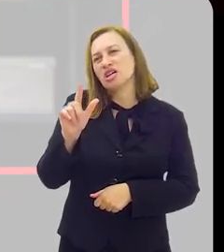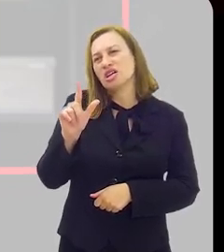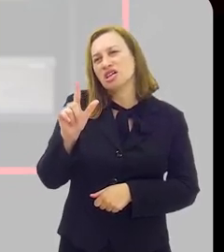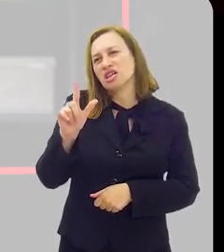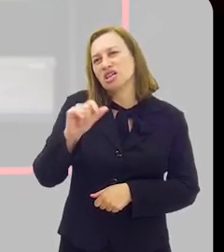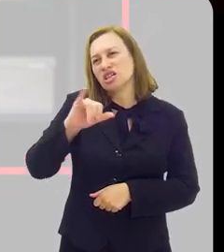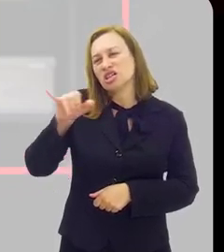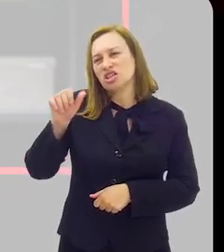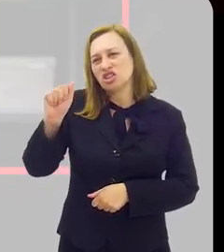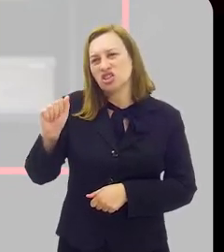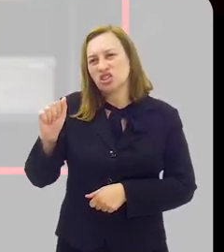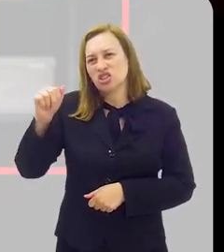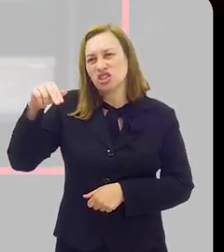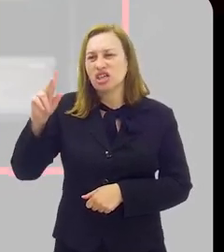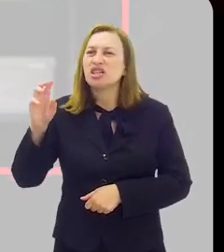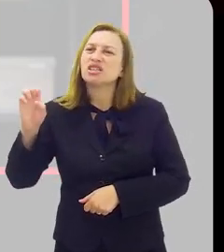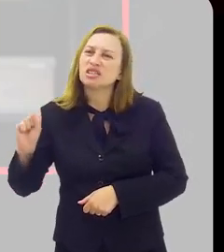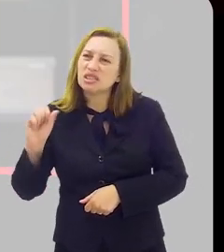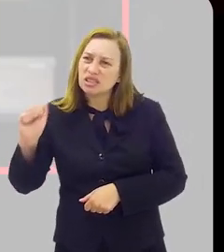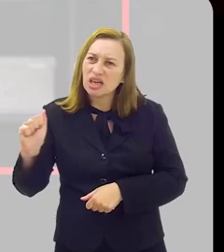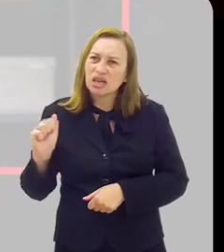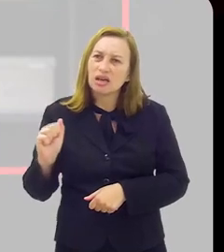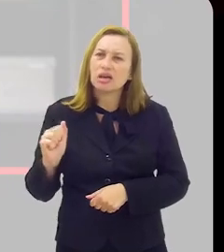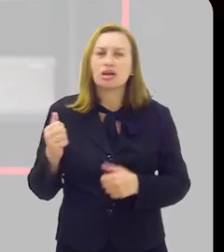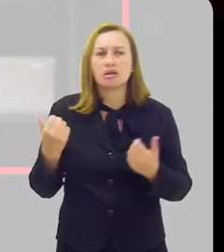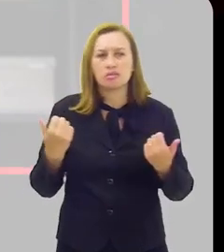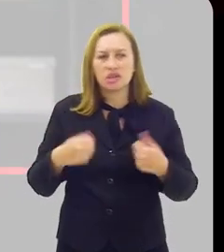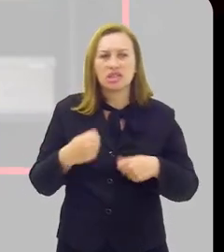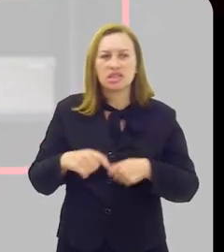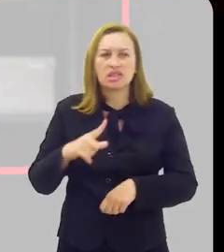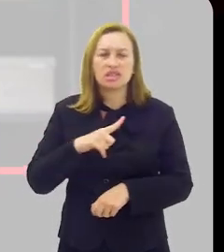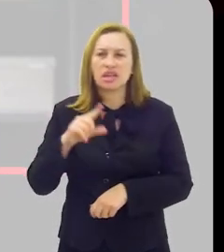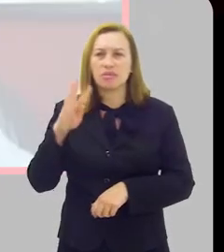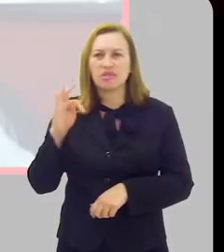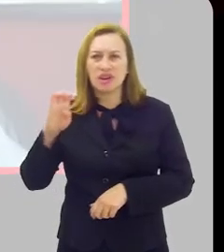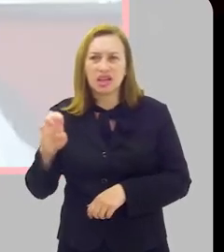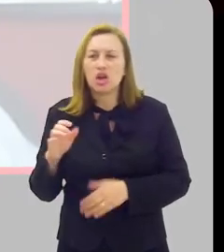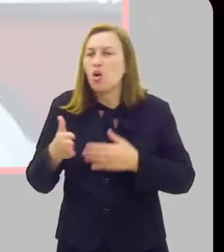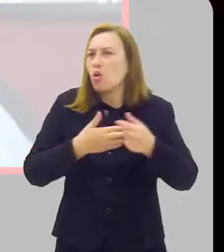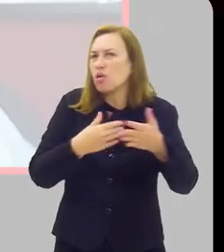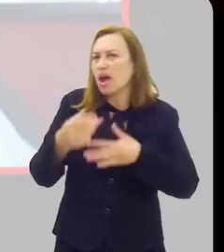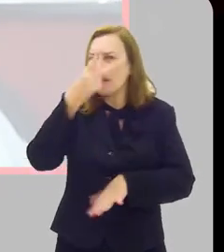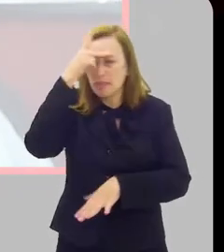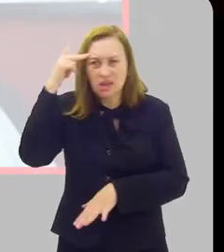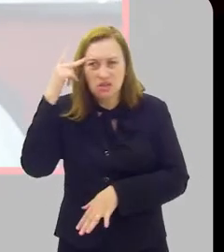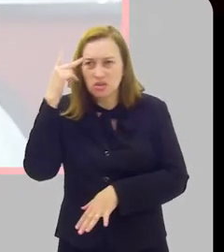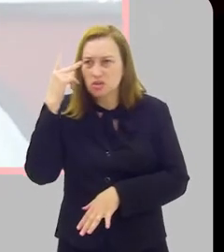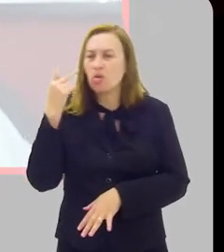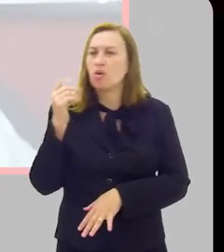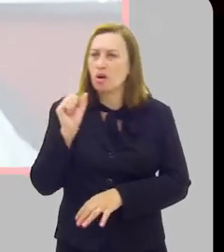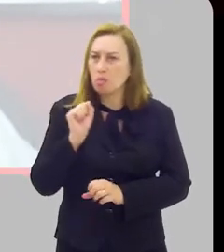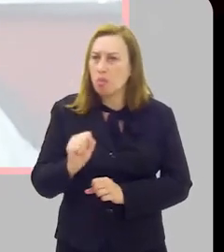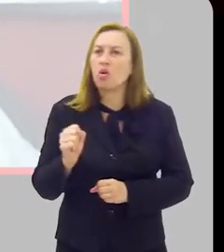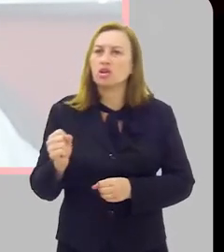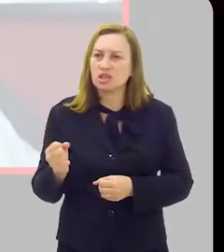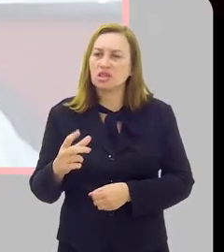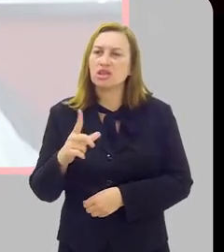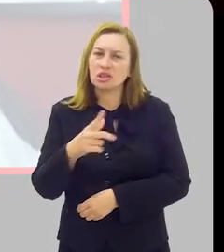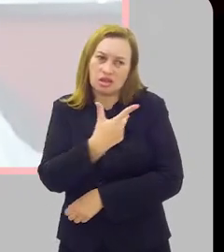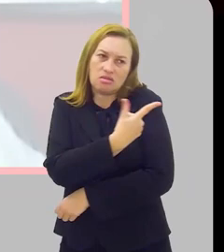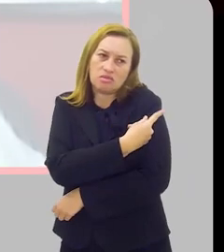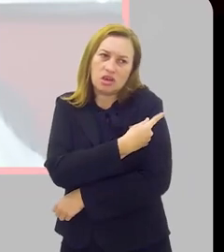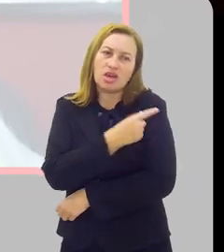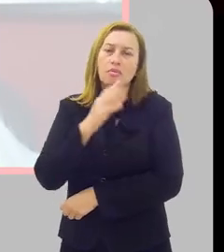vacina bivalente? É possível tomar duas doses da bivalente? Não? Não. Qualquer um que tenha tomado qualquer vacina pode